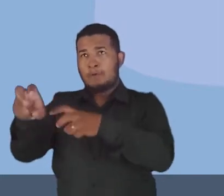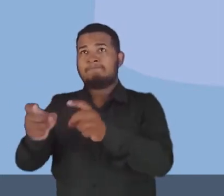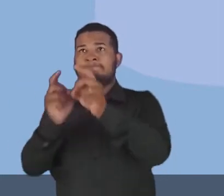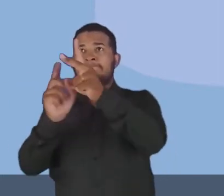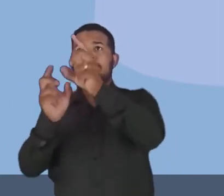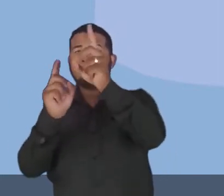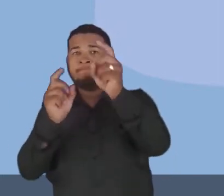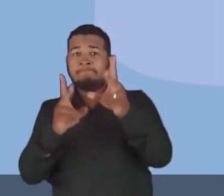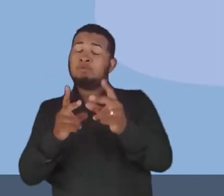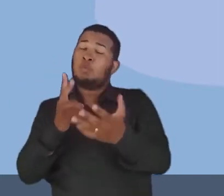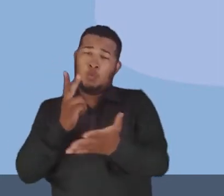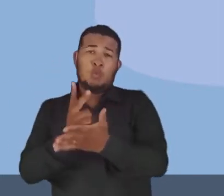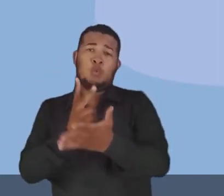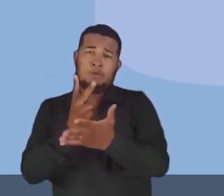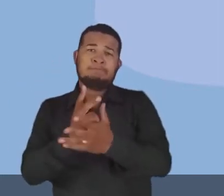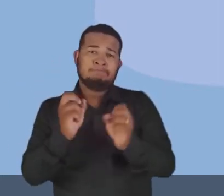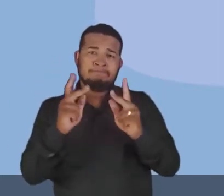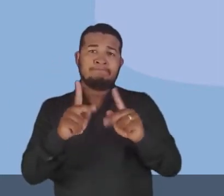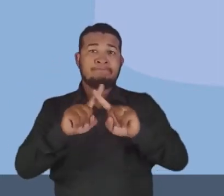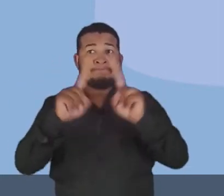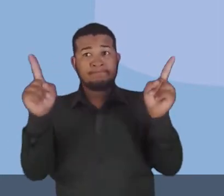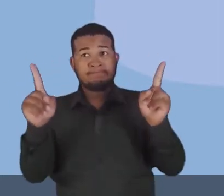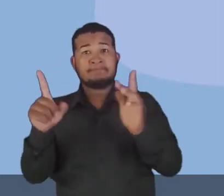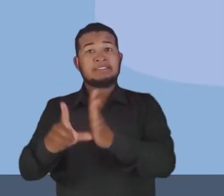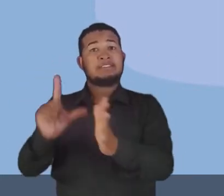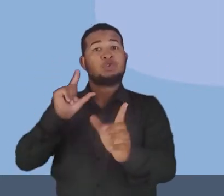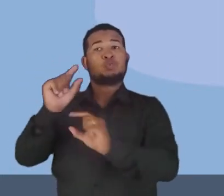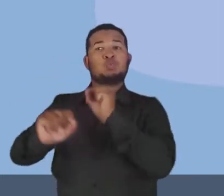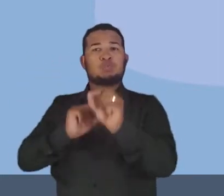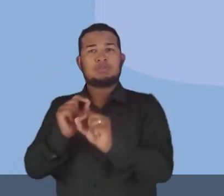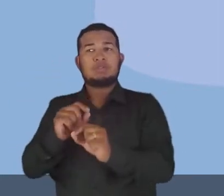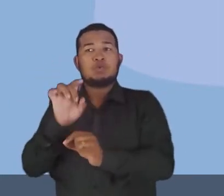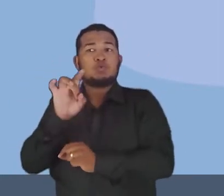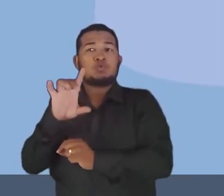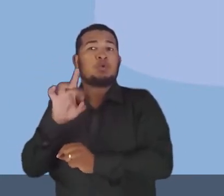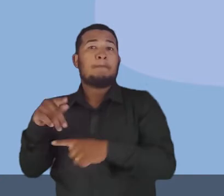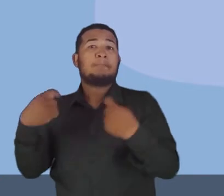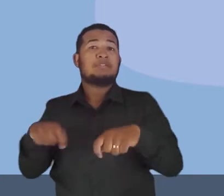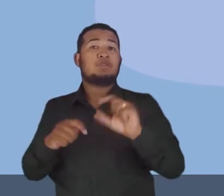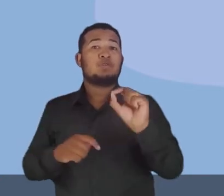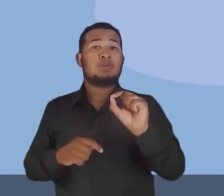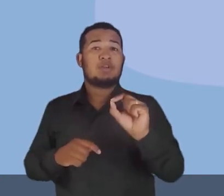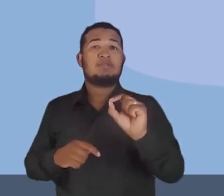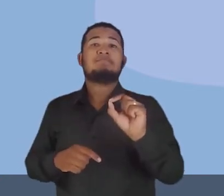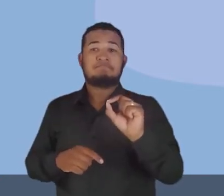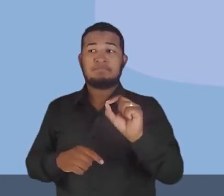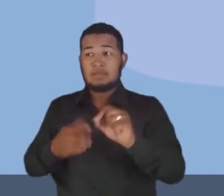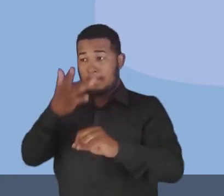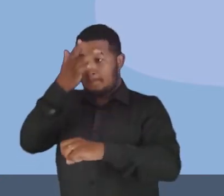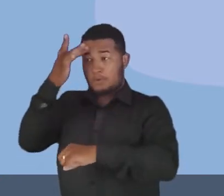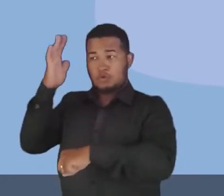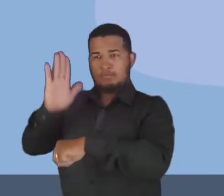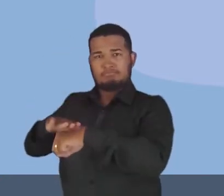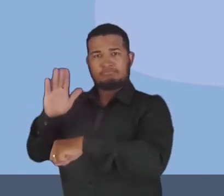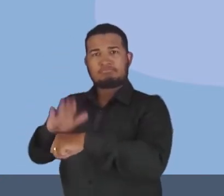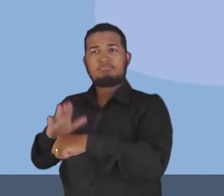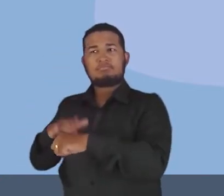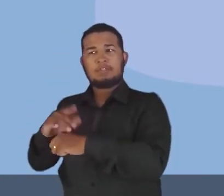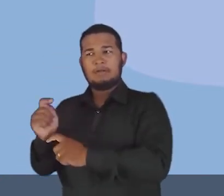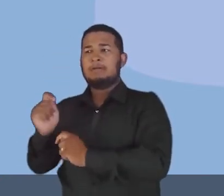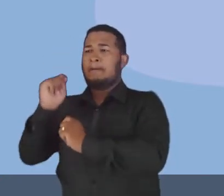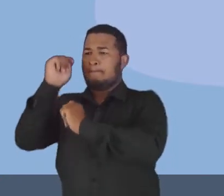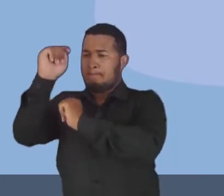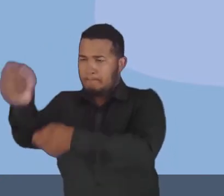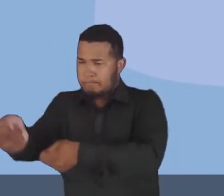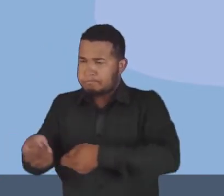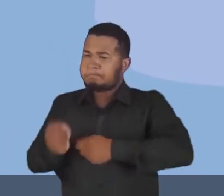claro, vai permanecer. Mas antes, essa agricultura dependia de quê? Do homem do campo ali, com a sua